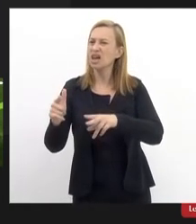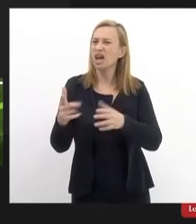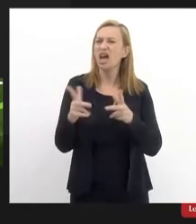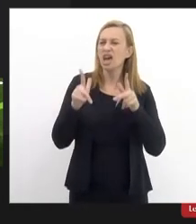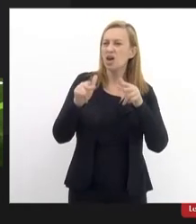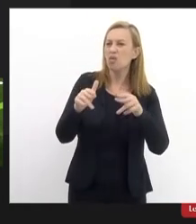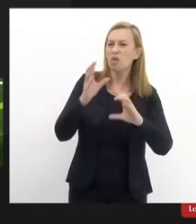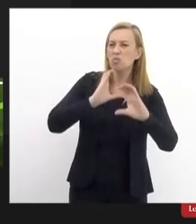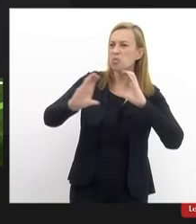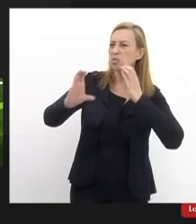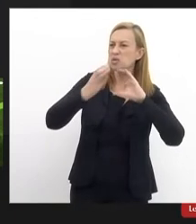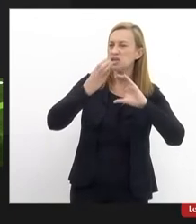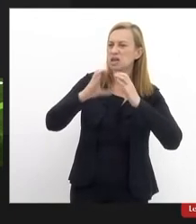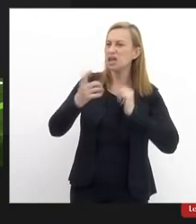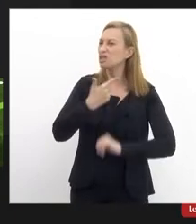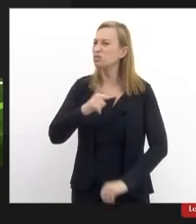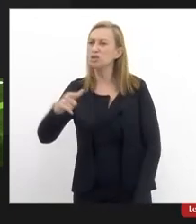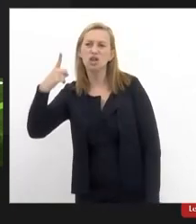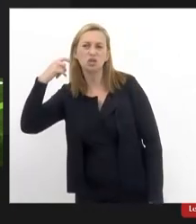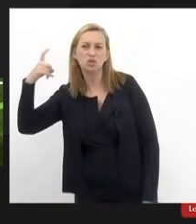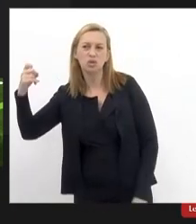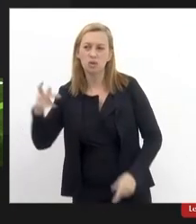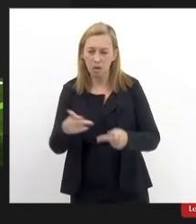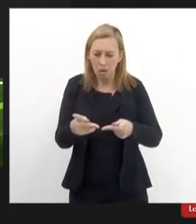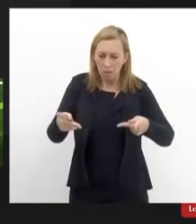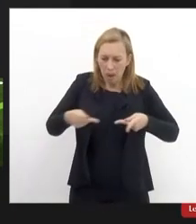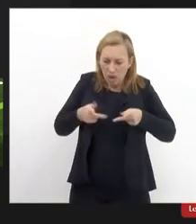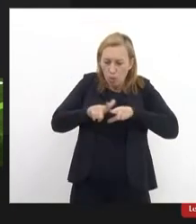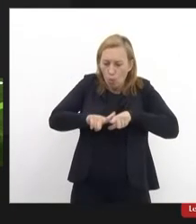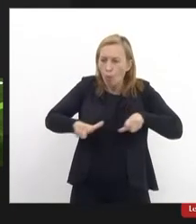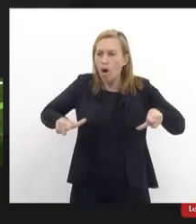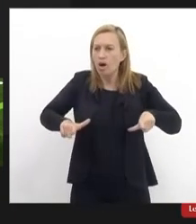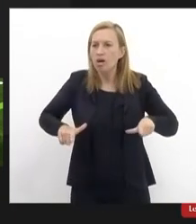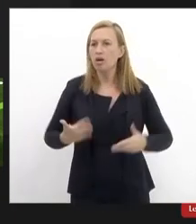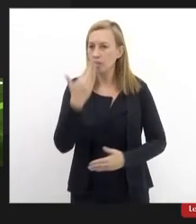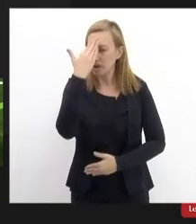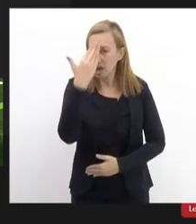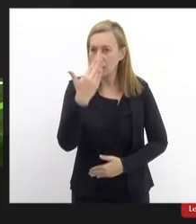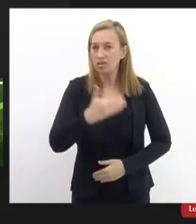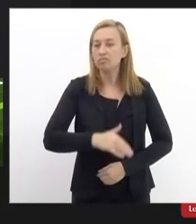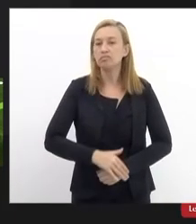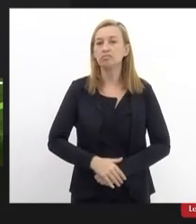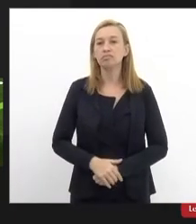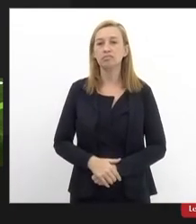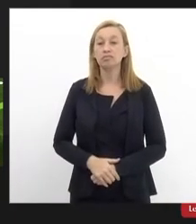sem horizonte prato sem refeição muito obrigada por meu ouvido